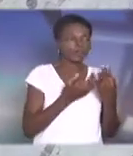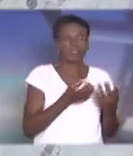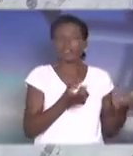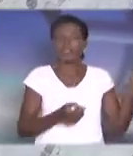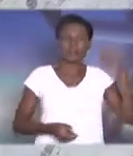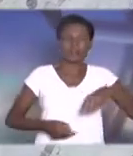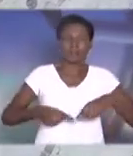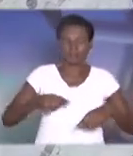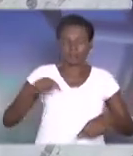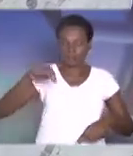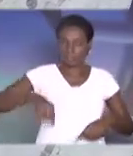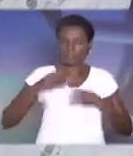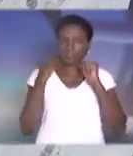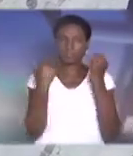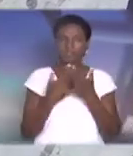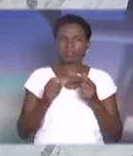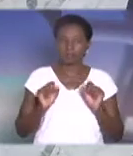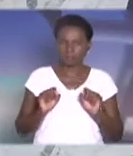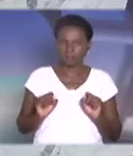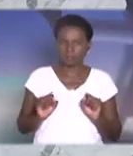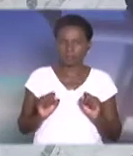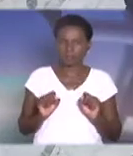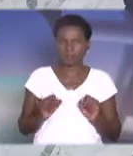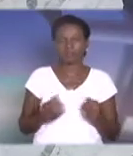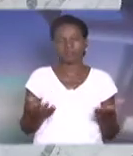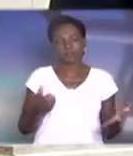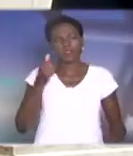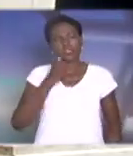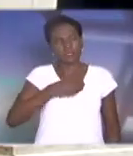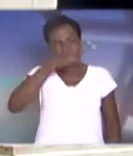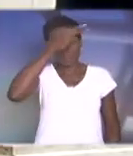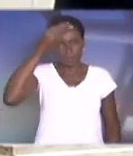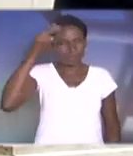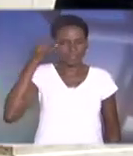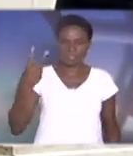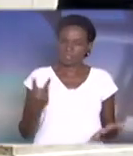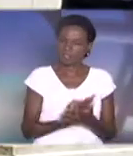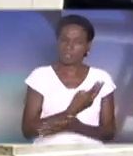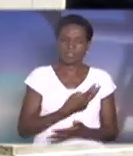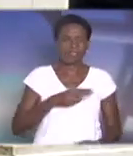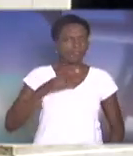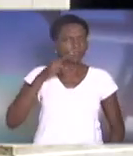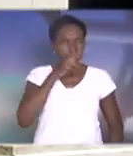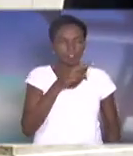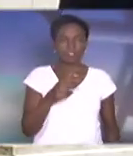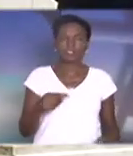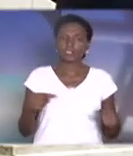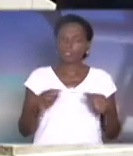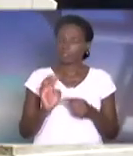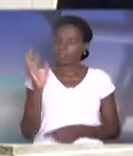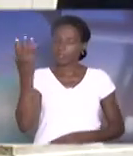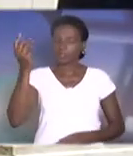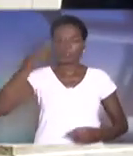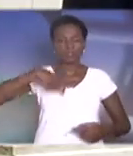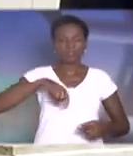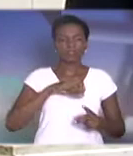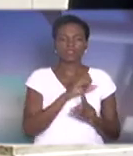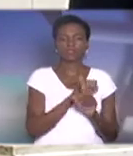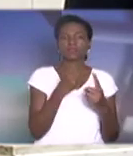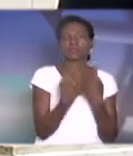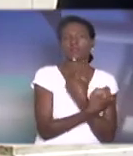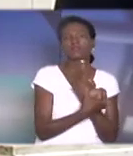Assembleia Legislativa. Então, o que essa prefeita cometeu é o que é típico da sociedade brasileira hoje. É